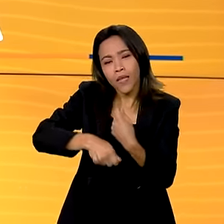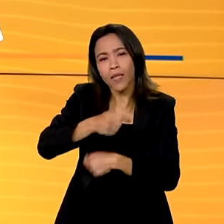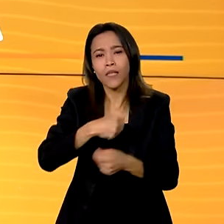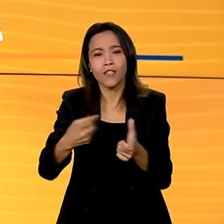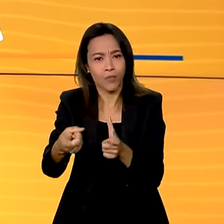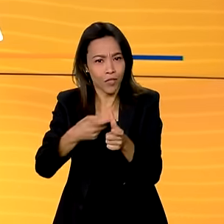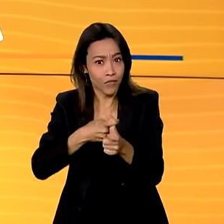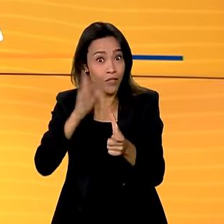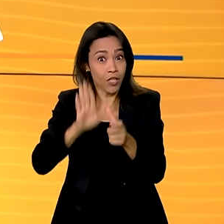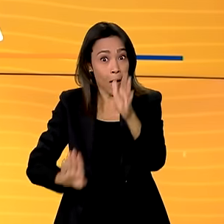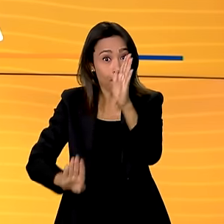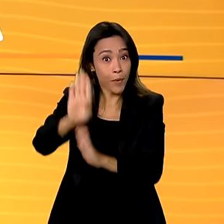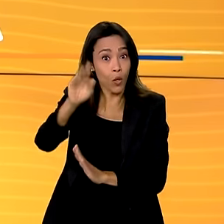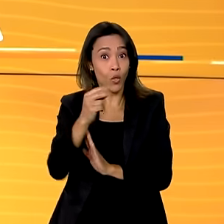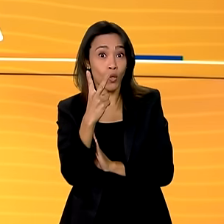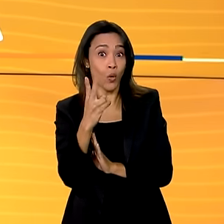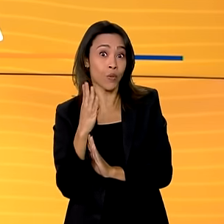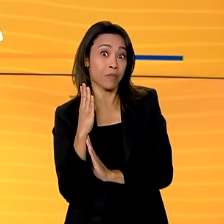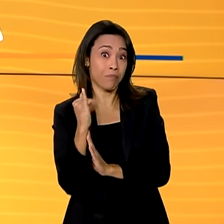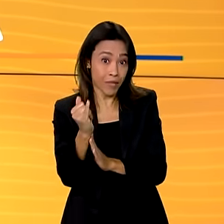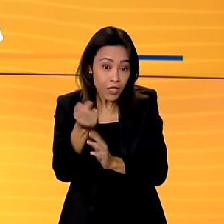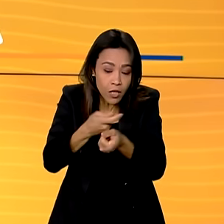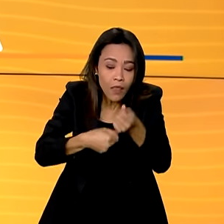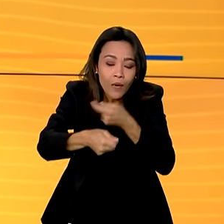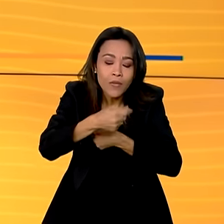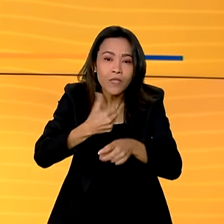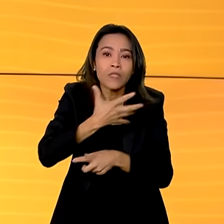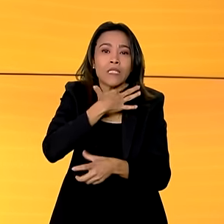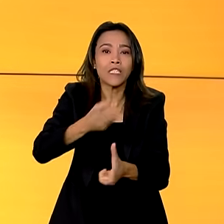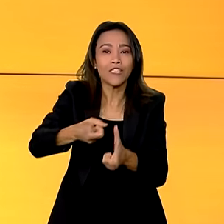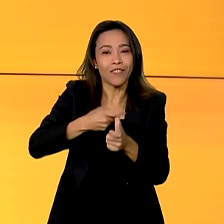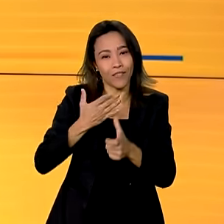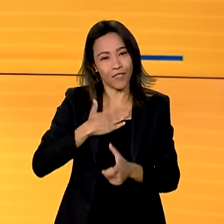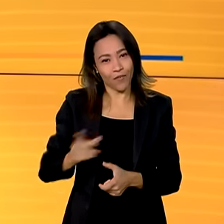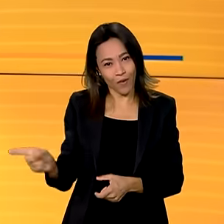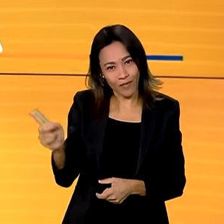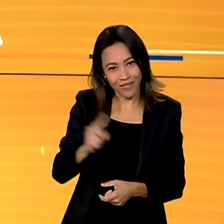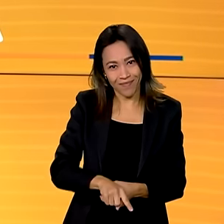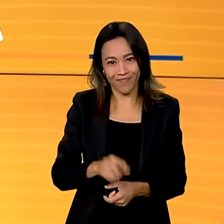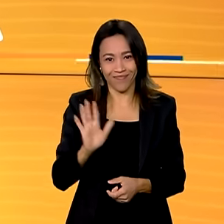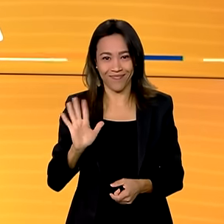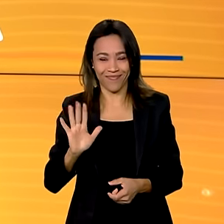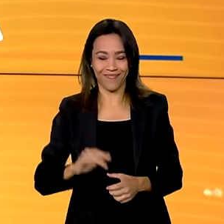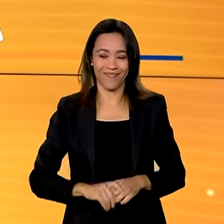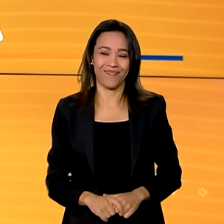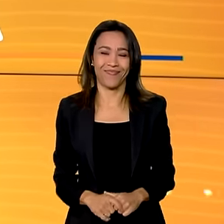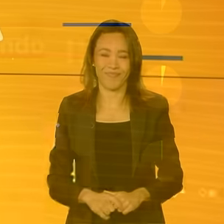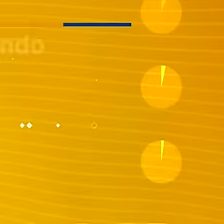ultrapassou 2 bilhões de reais em renegociações. A gente volta depois do intervalo. Até já.